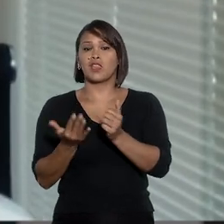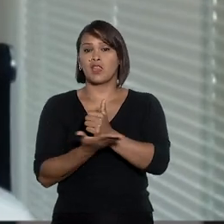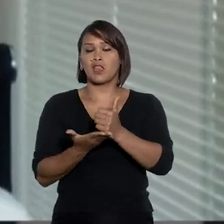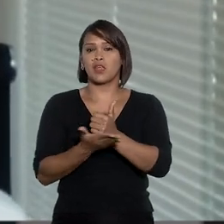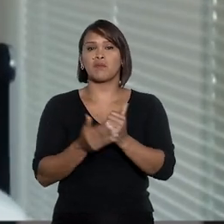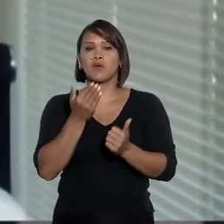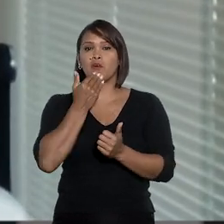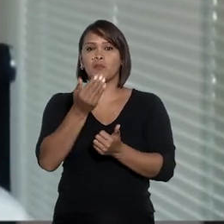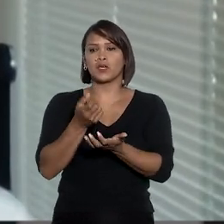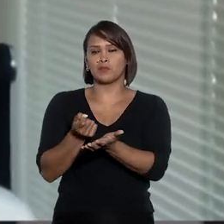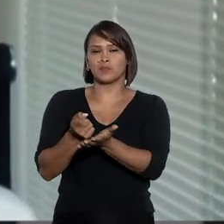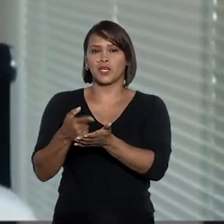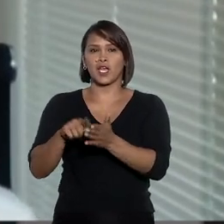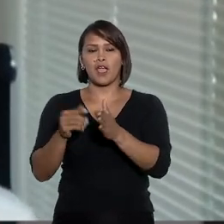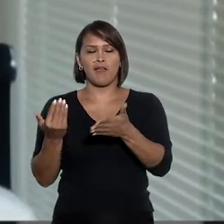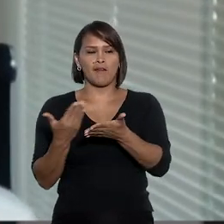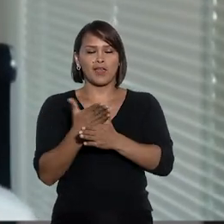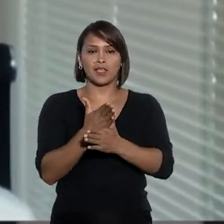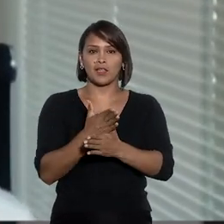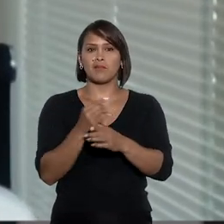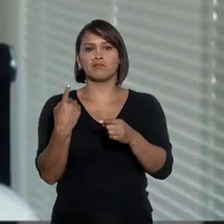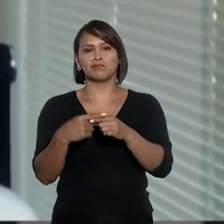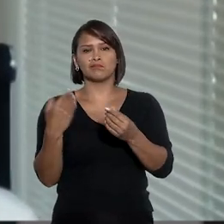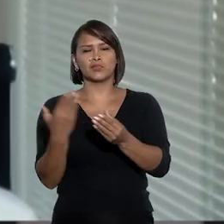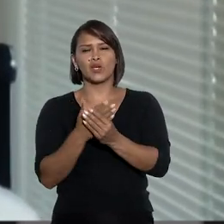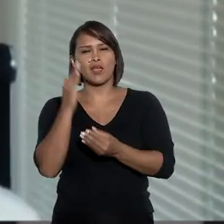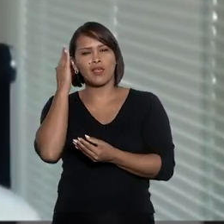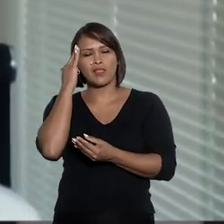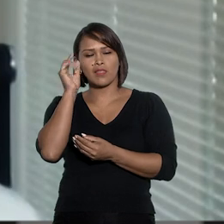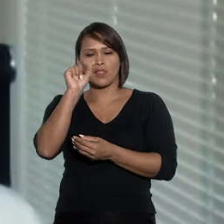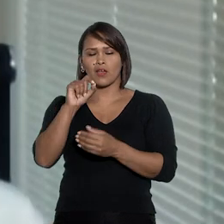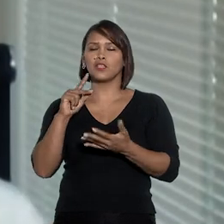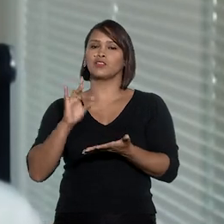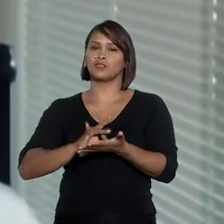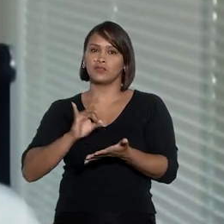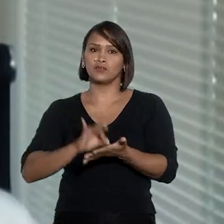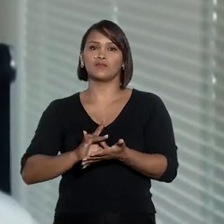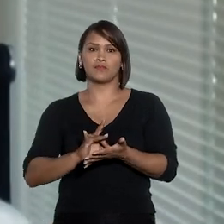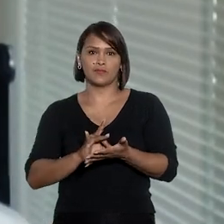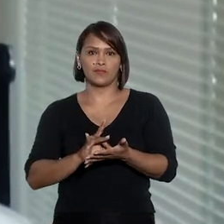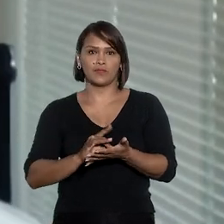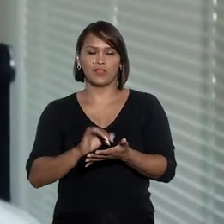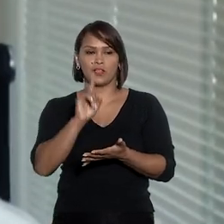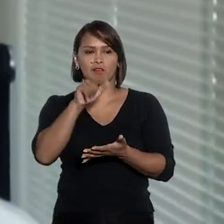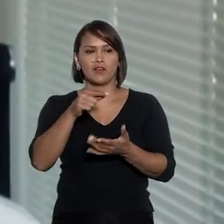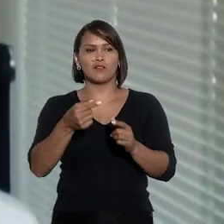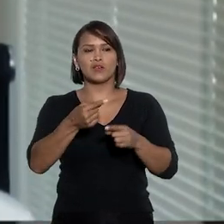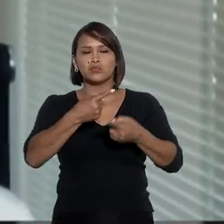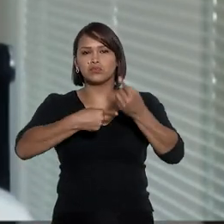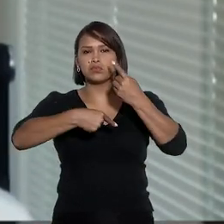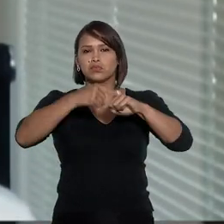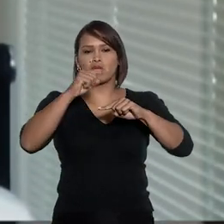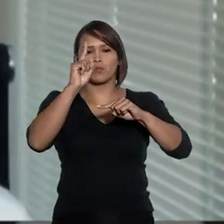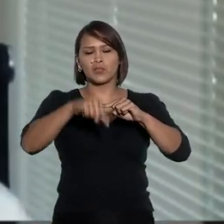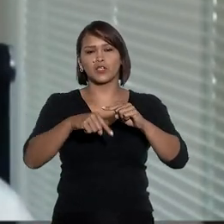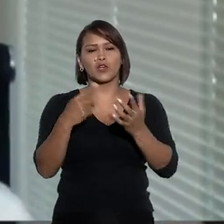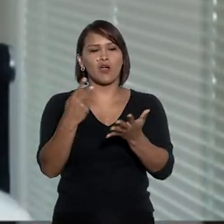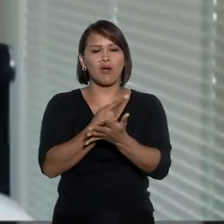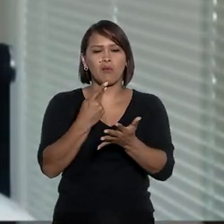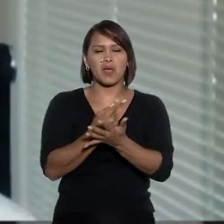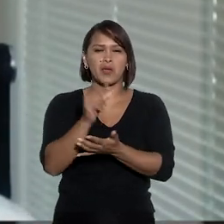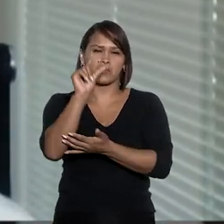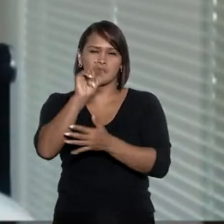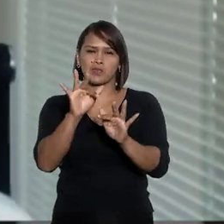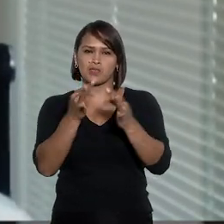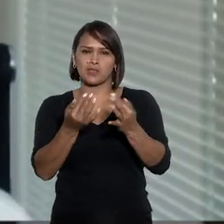indenização. O cliente optou por ingressar com a ação porque entendeu que essa situação realmente foi superior a um mero